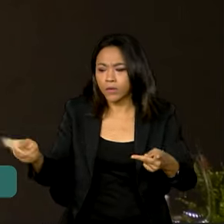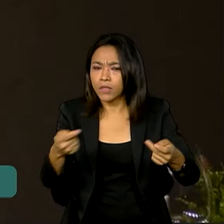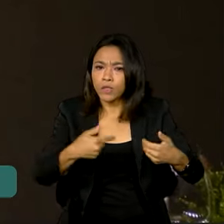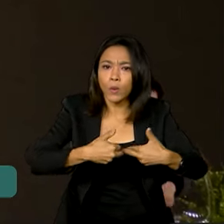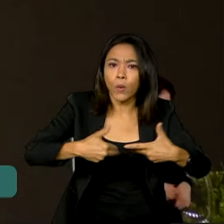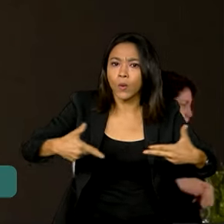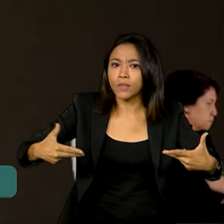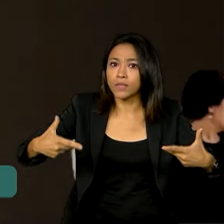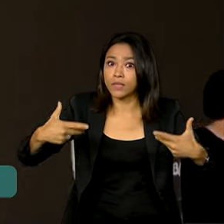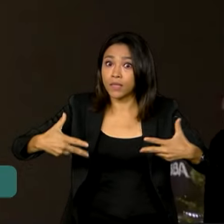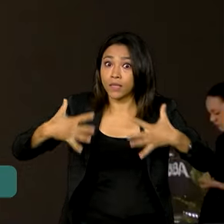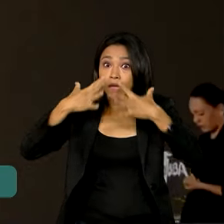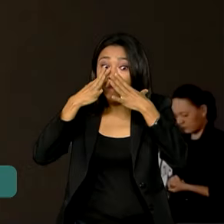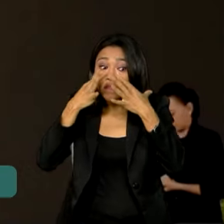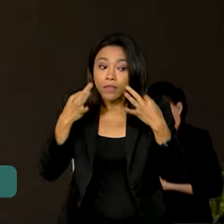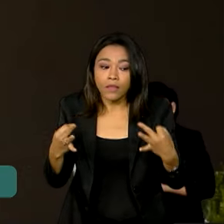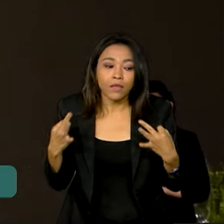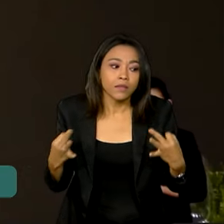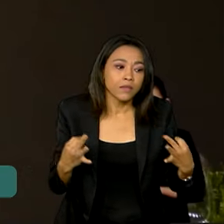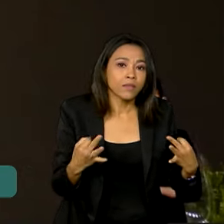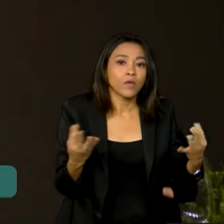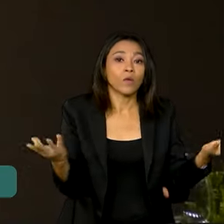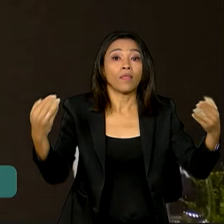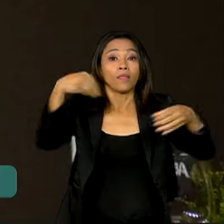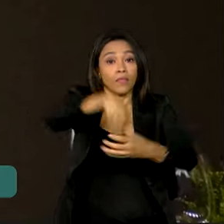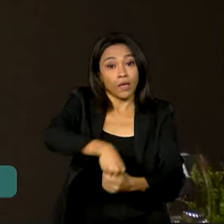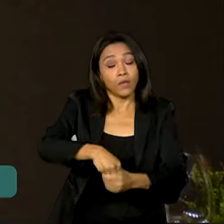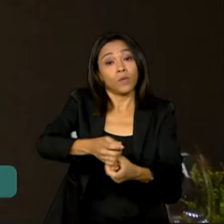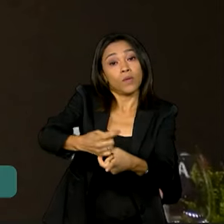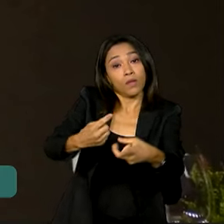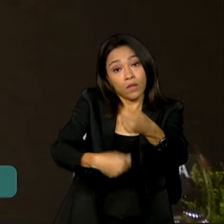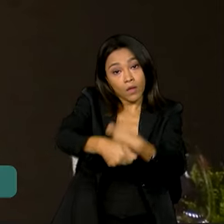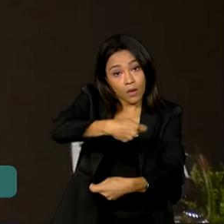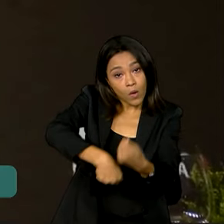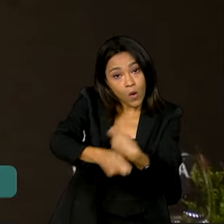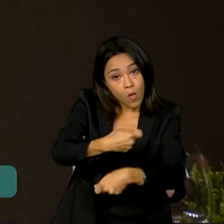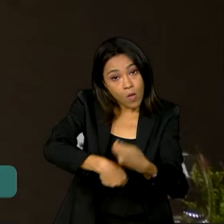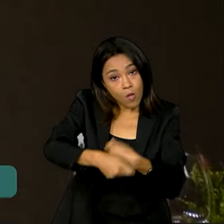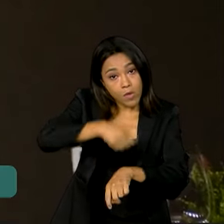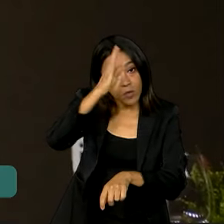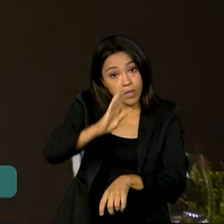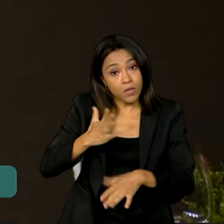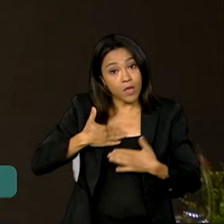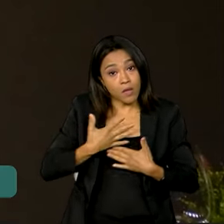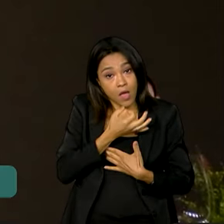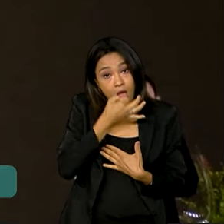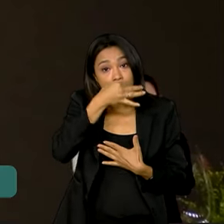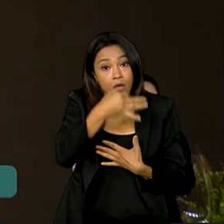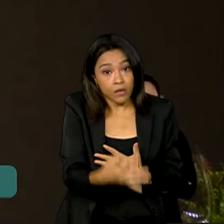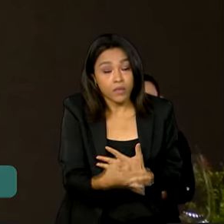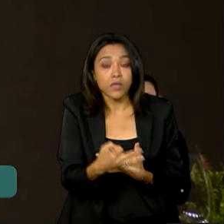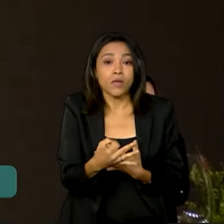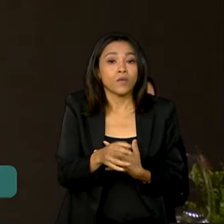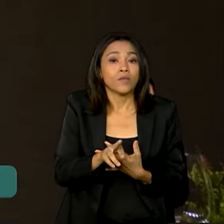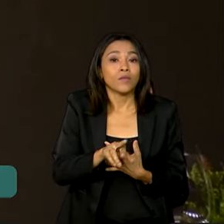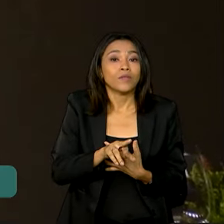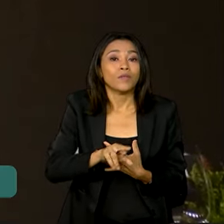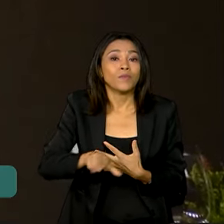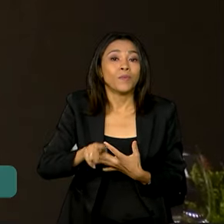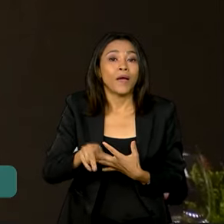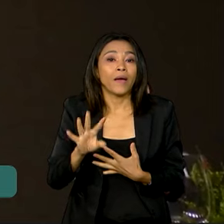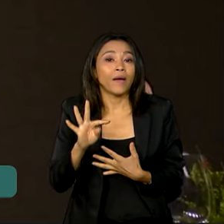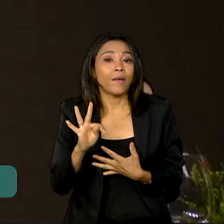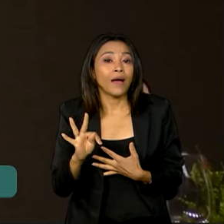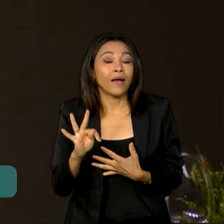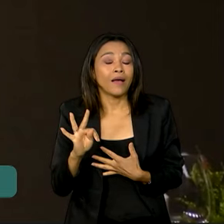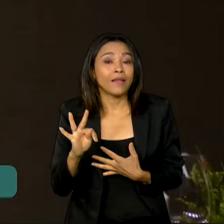um olhar atento para a economia brasileira, que do meu ponto de vista, não tem porquê não mirar uma taxa